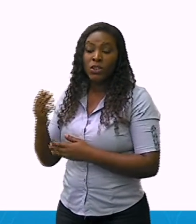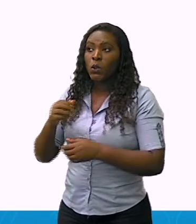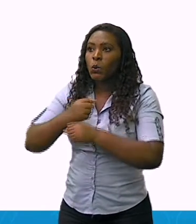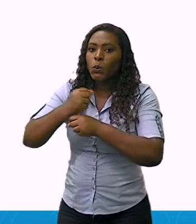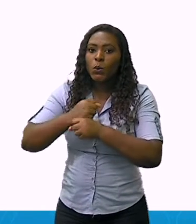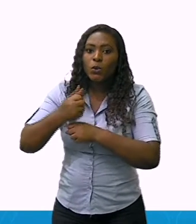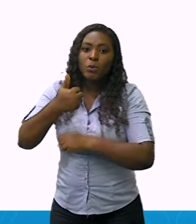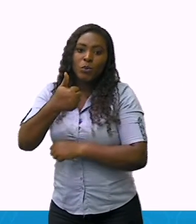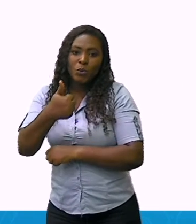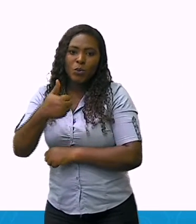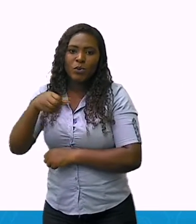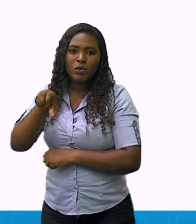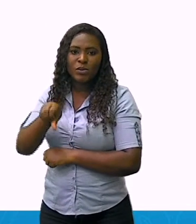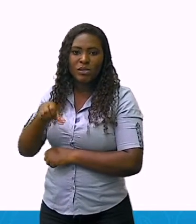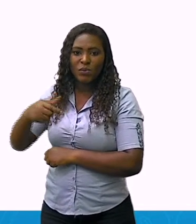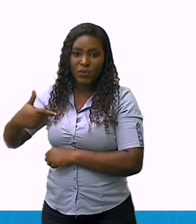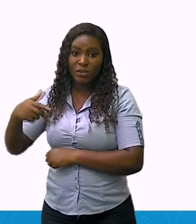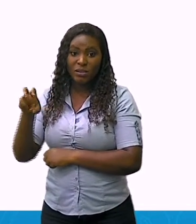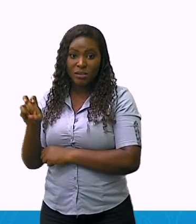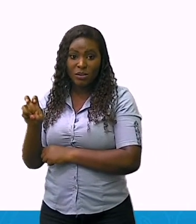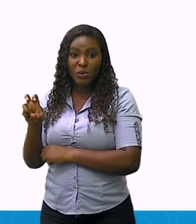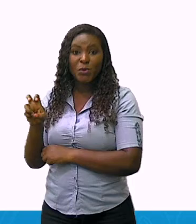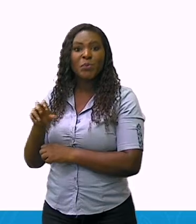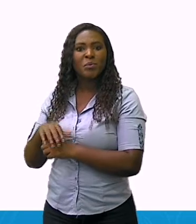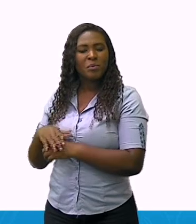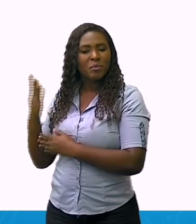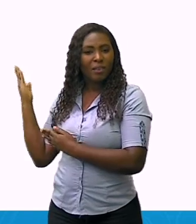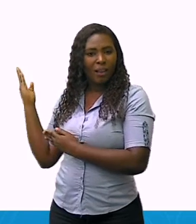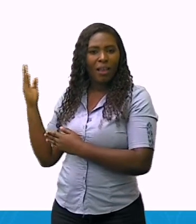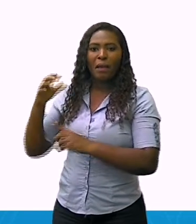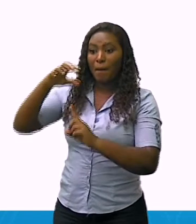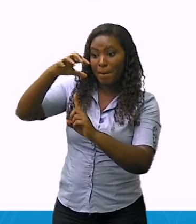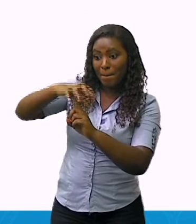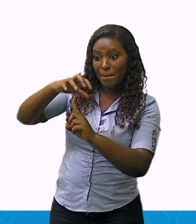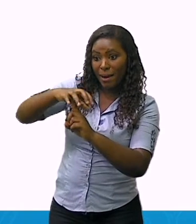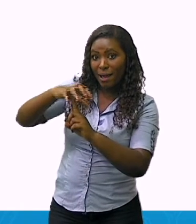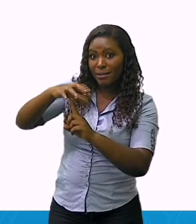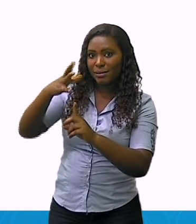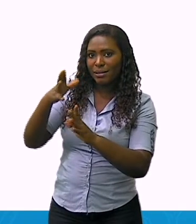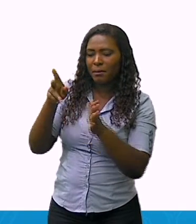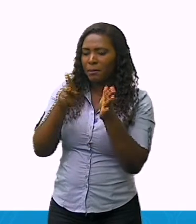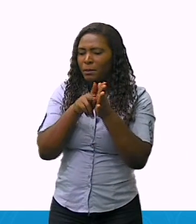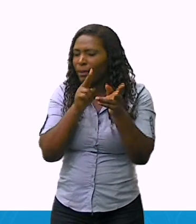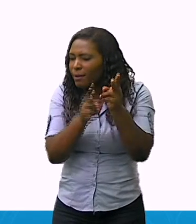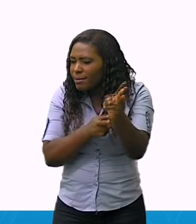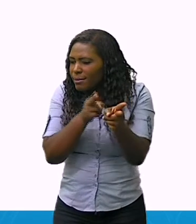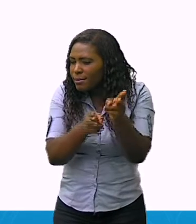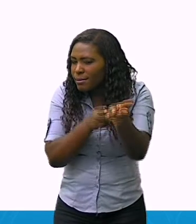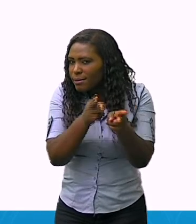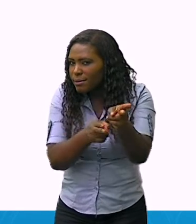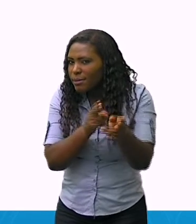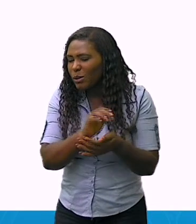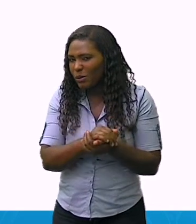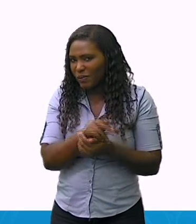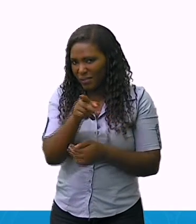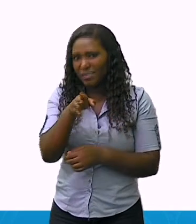ela é mais conhecida como Praça da Estação. Isso desde a década de 60.